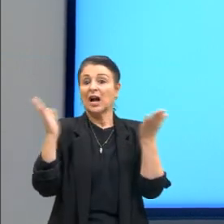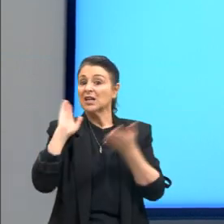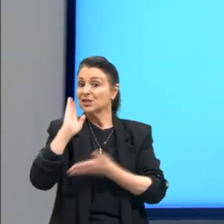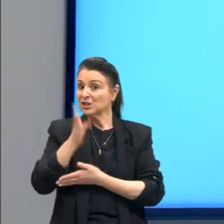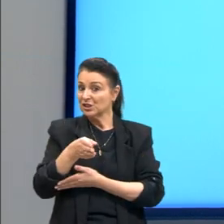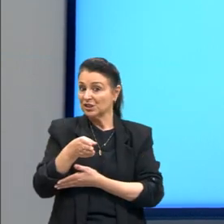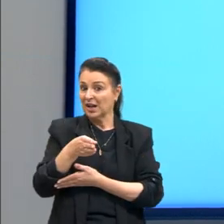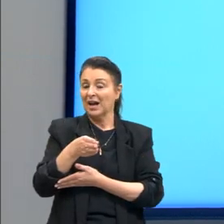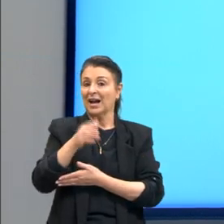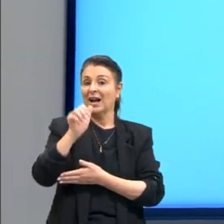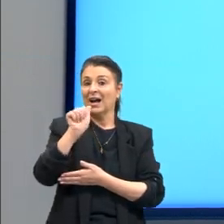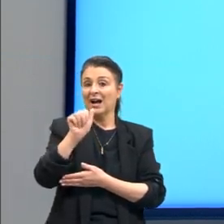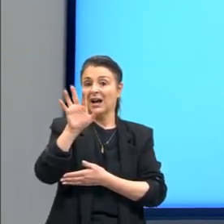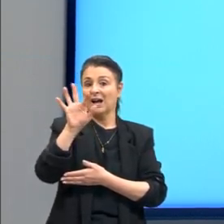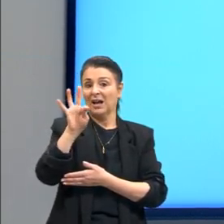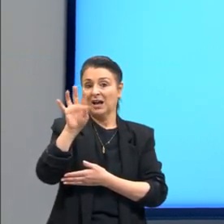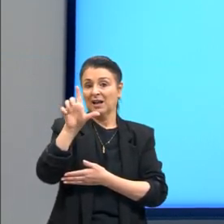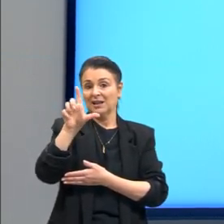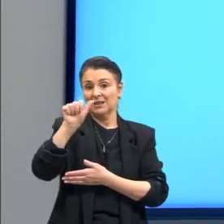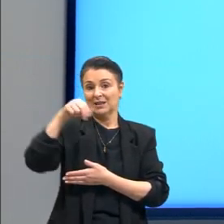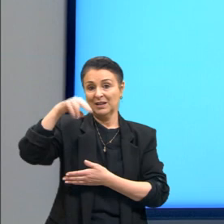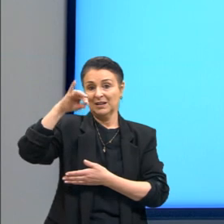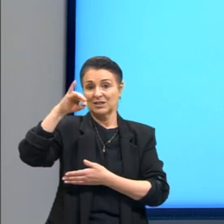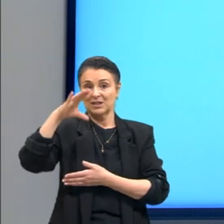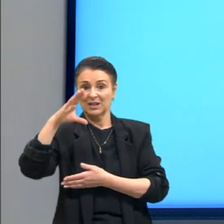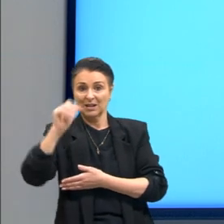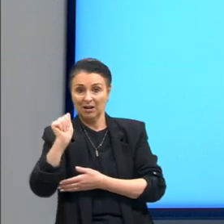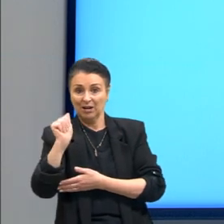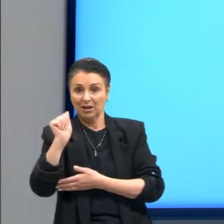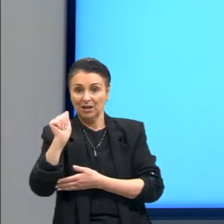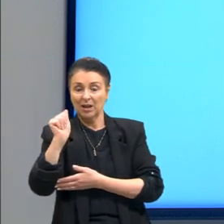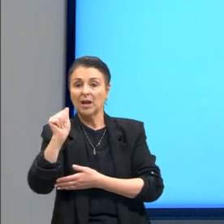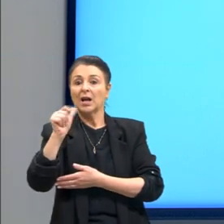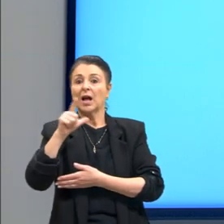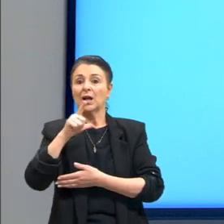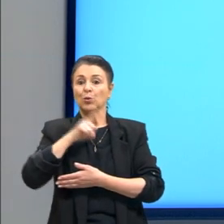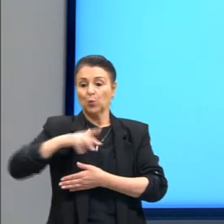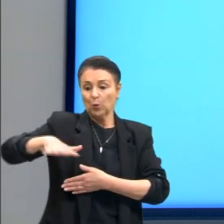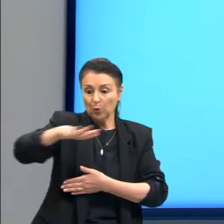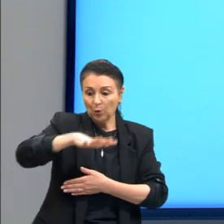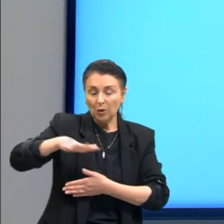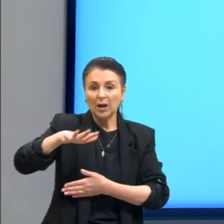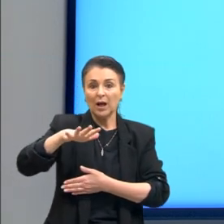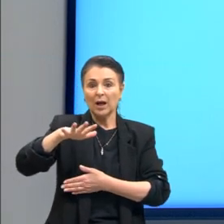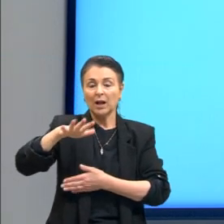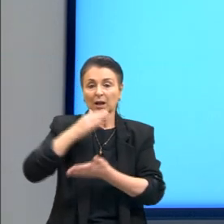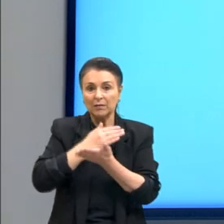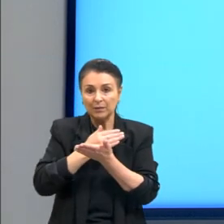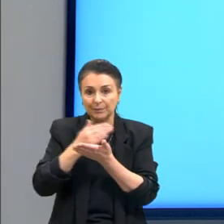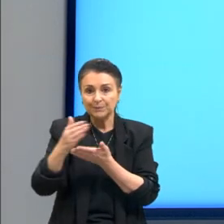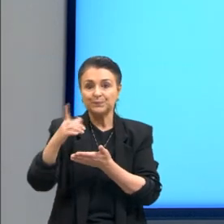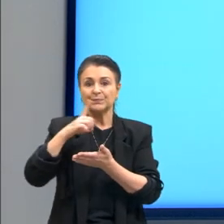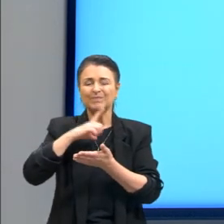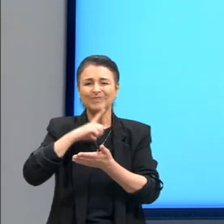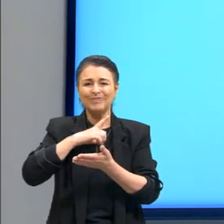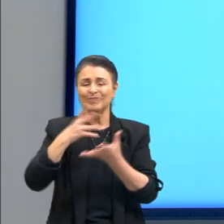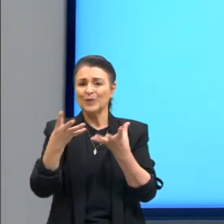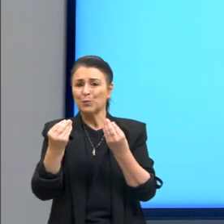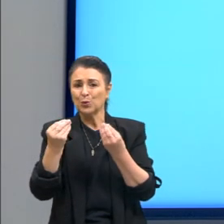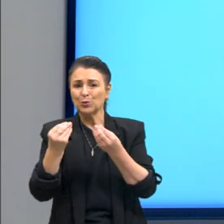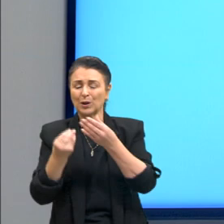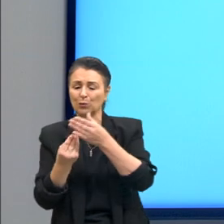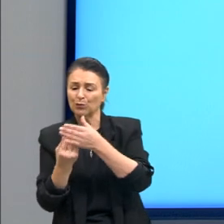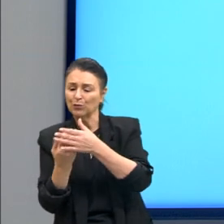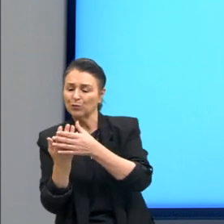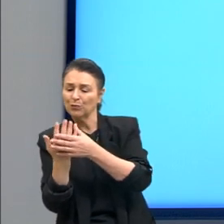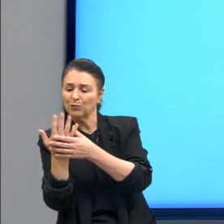atlântica, por exemplo, vai formar no local aqui, onde nós temos muita vapor d